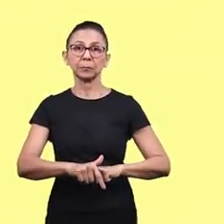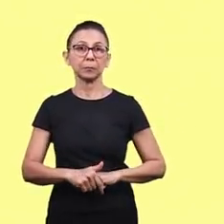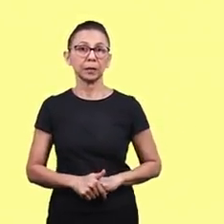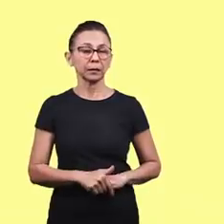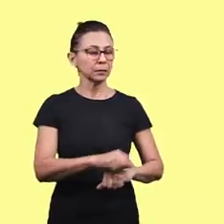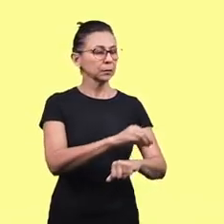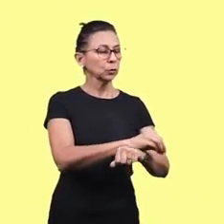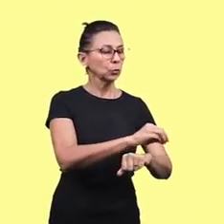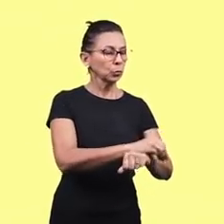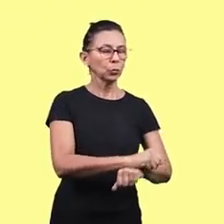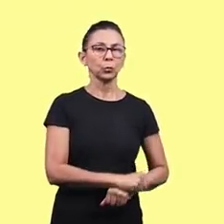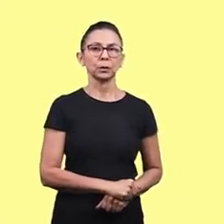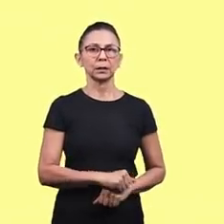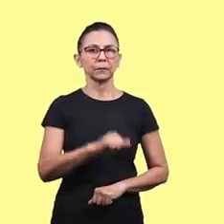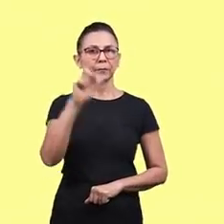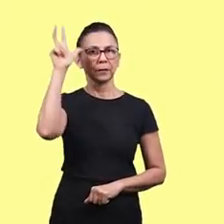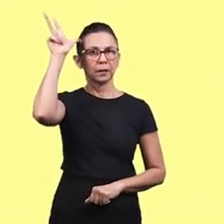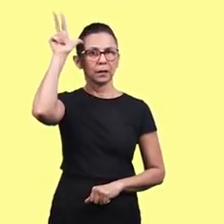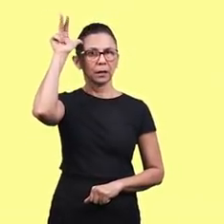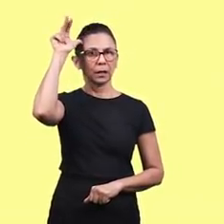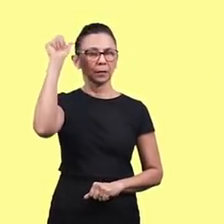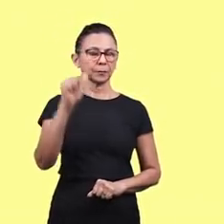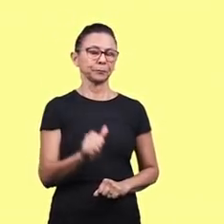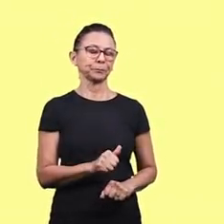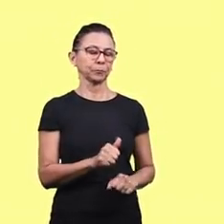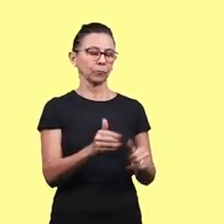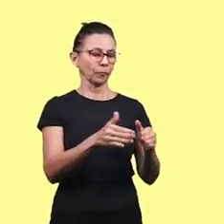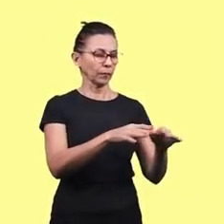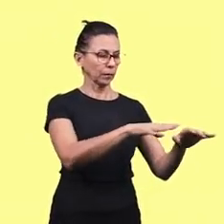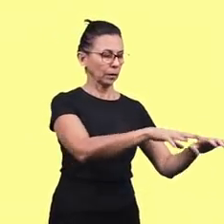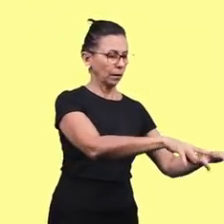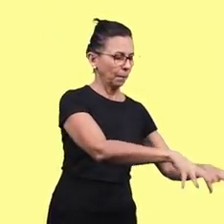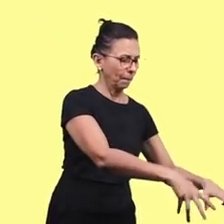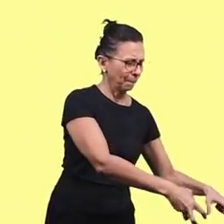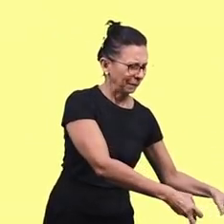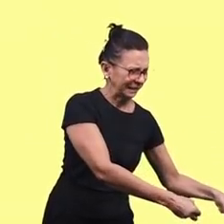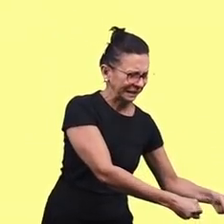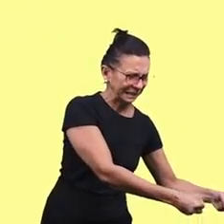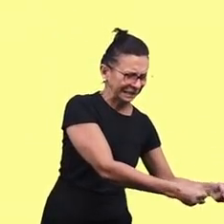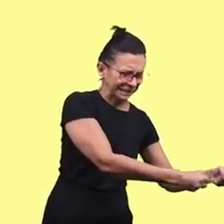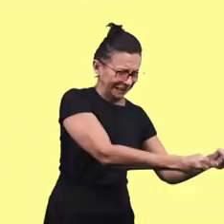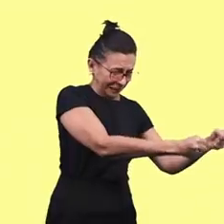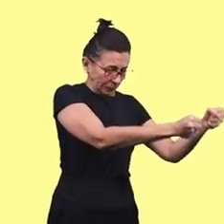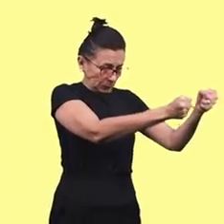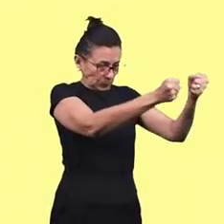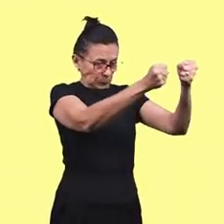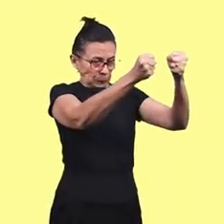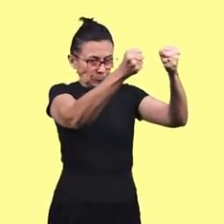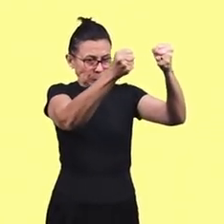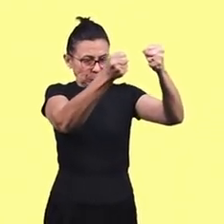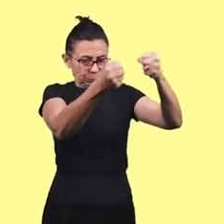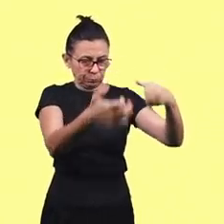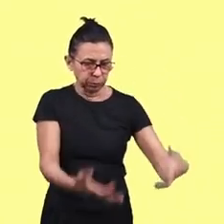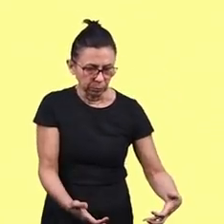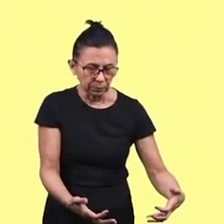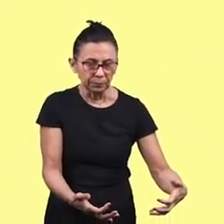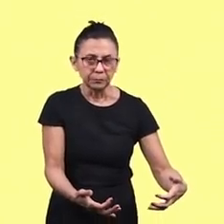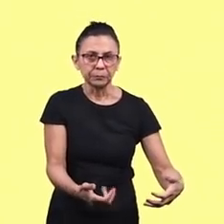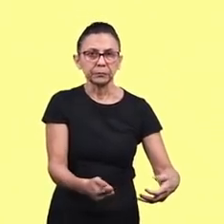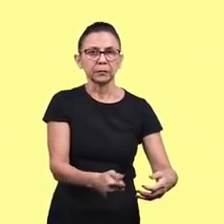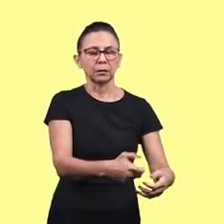cuida daquele homem, pega aquele homem, coloca sobre a sua cavalgadura e leva-o para a estalagem,